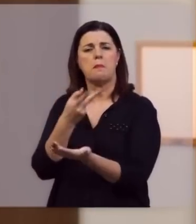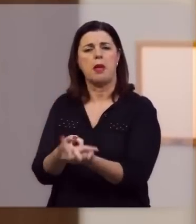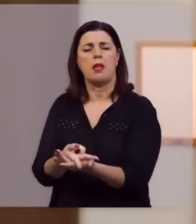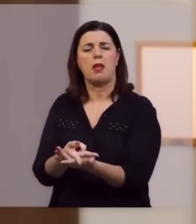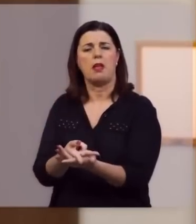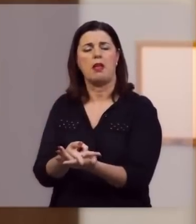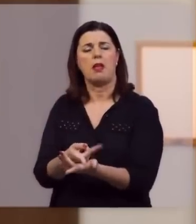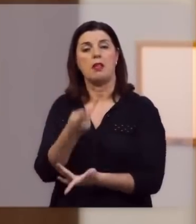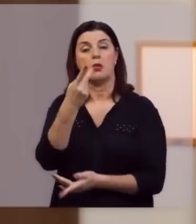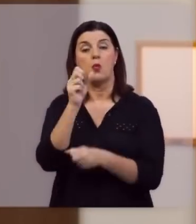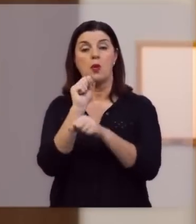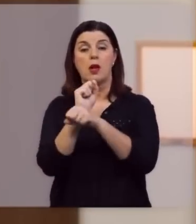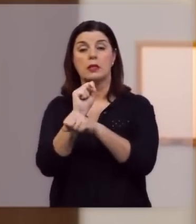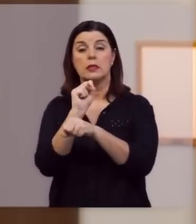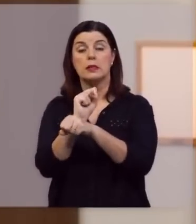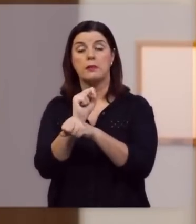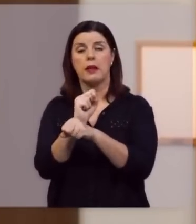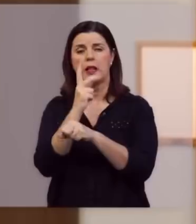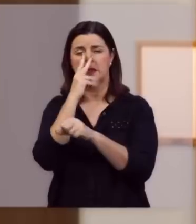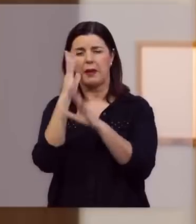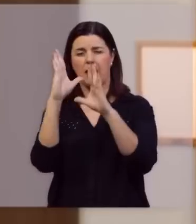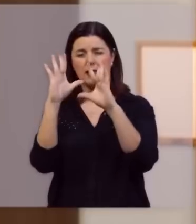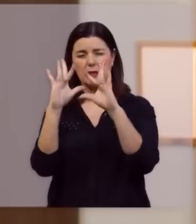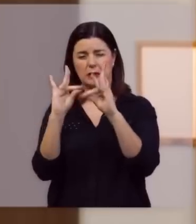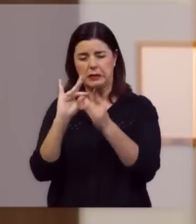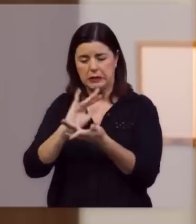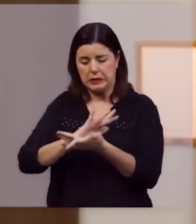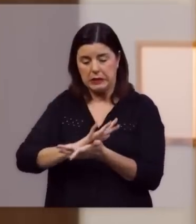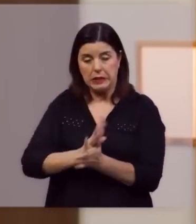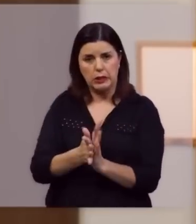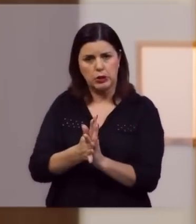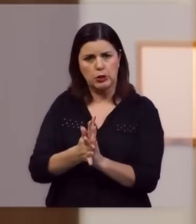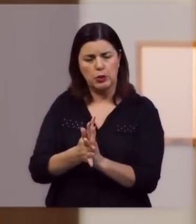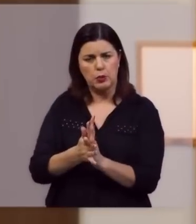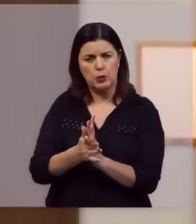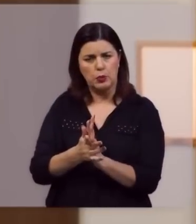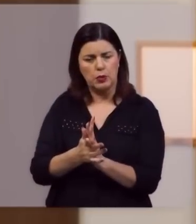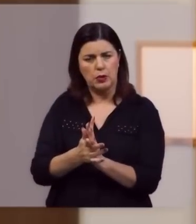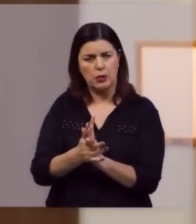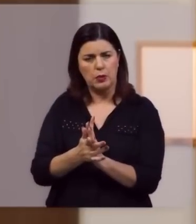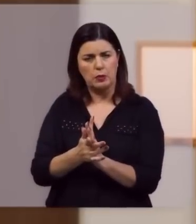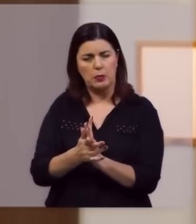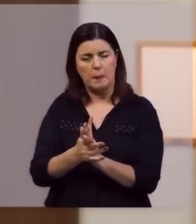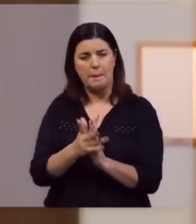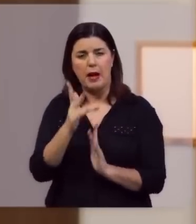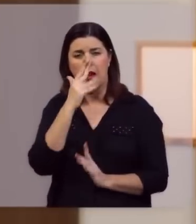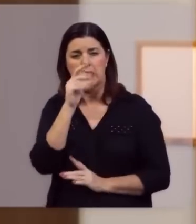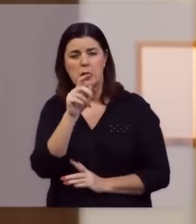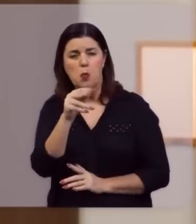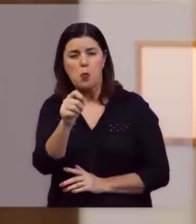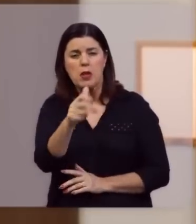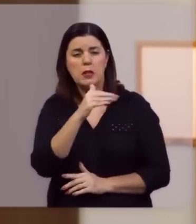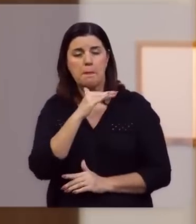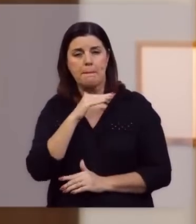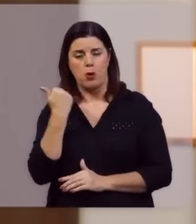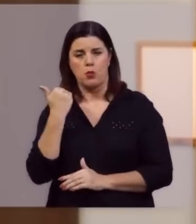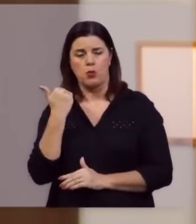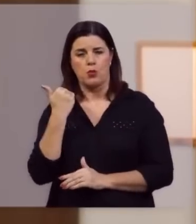talvez a sua esperança, esteja, achatada, esmagada, talvez a sua esperança, esteja morta,